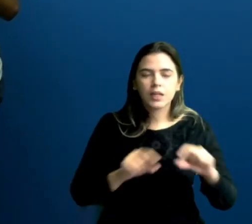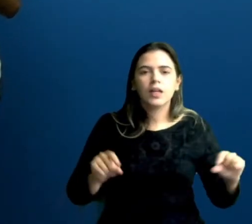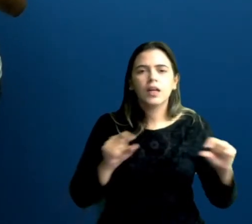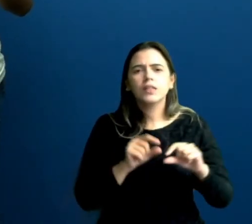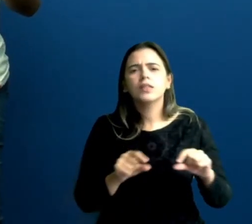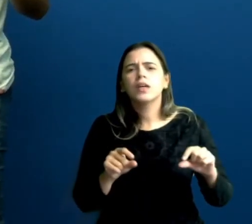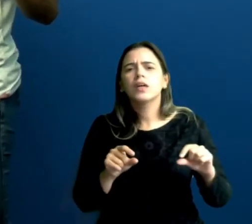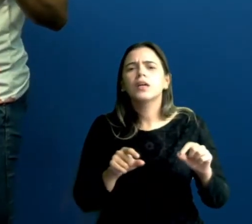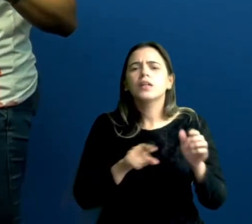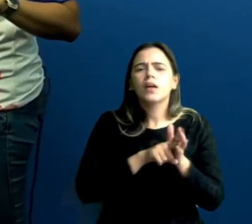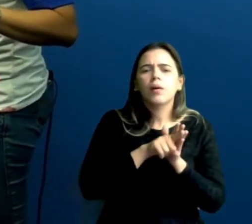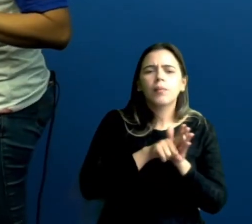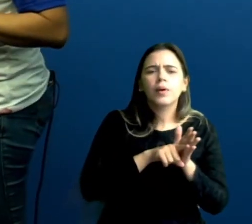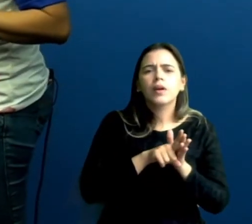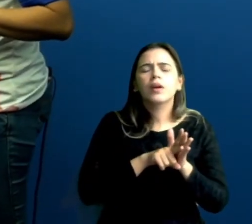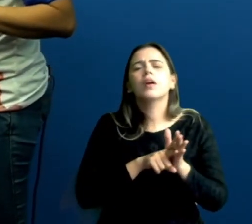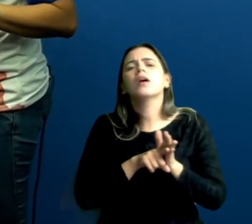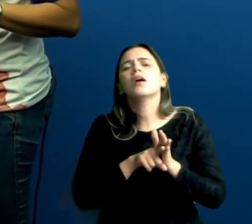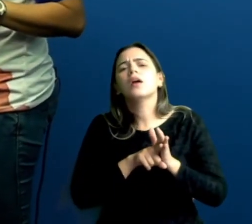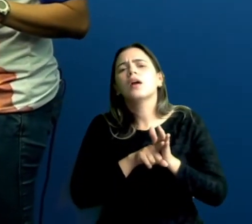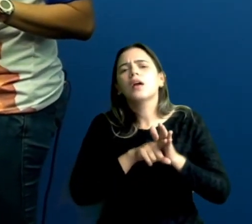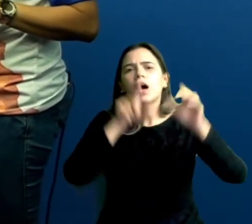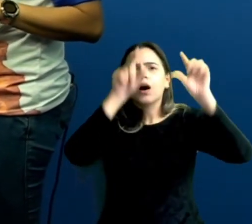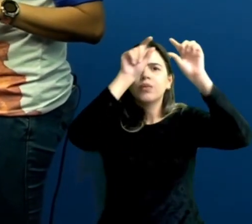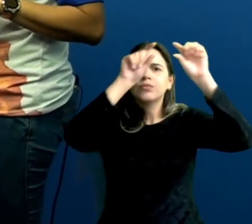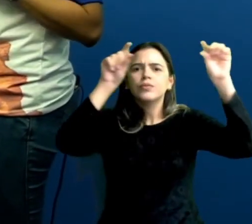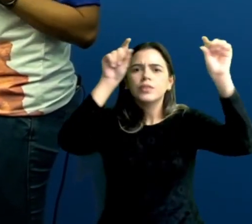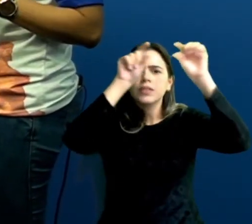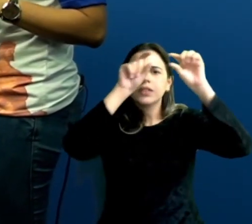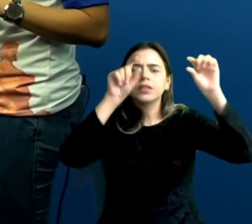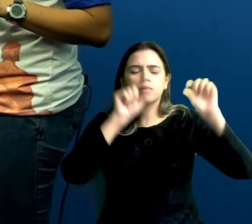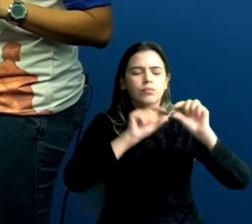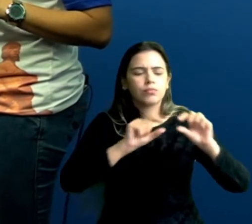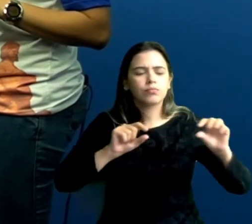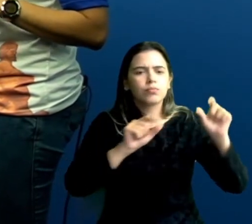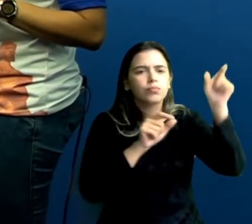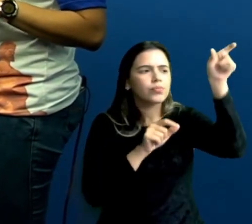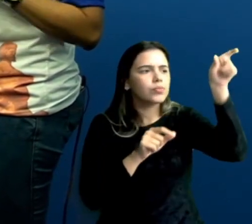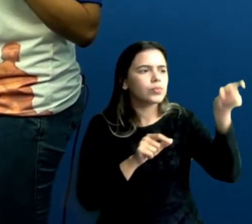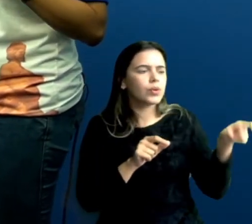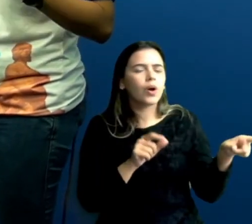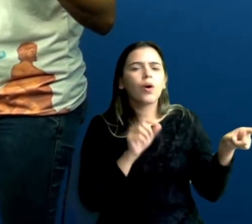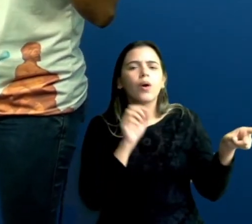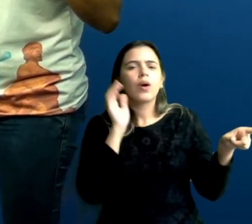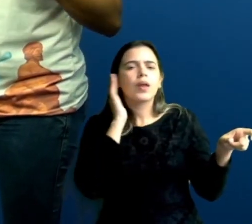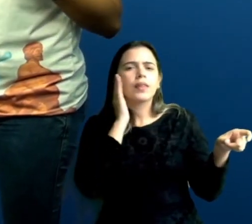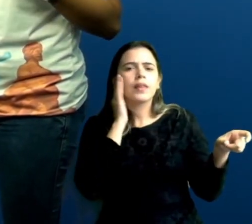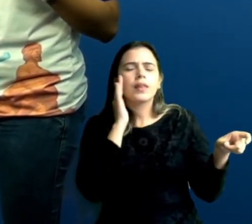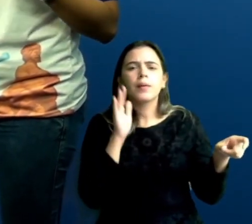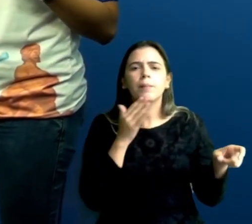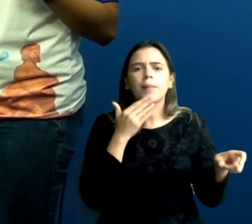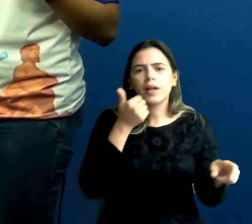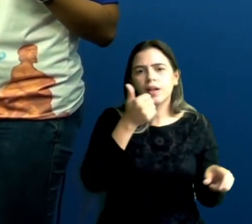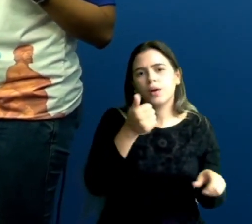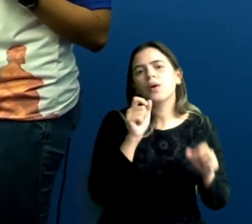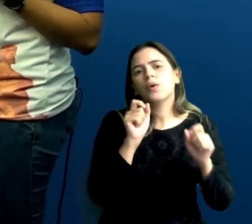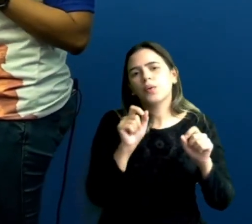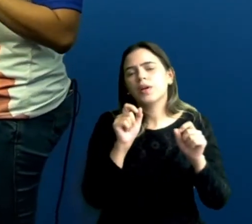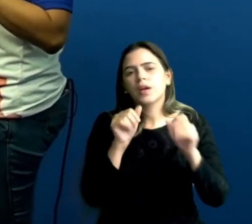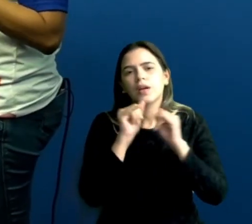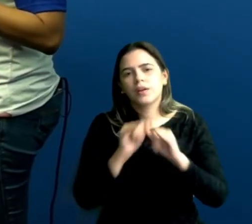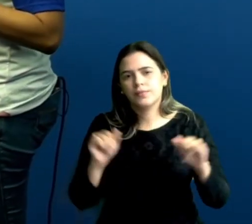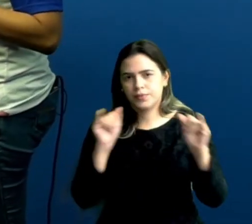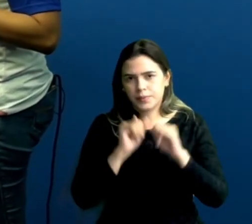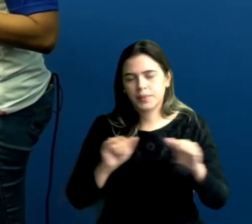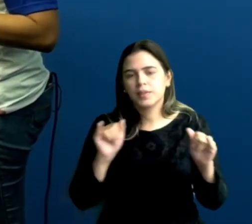à fonte, à nomenclatura, ao título, para você compreender bem o que o gráfico está trazendo de informação, tá